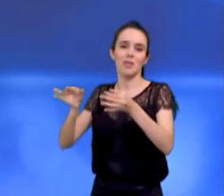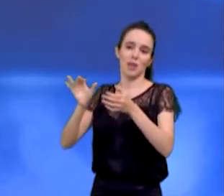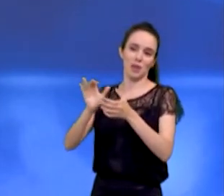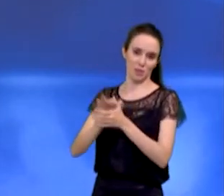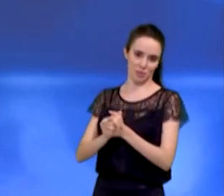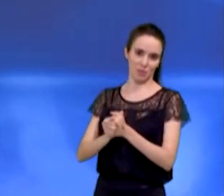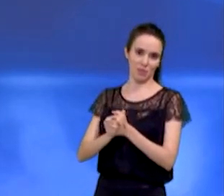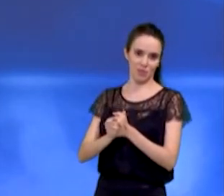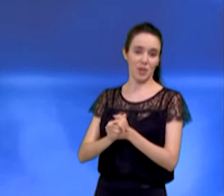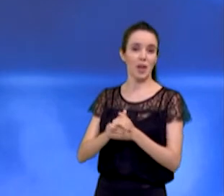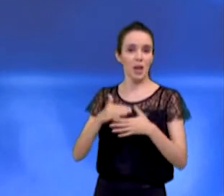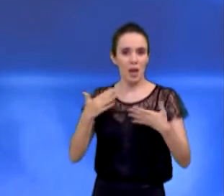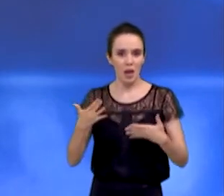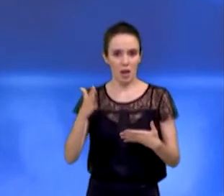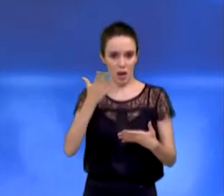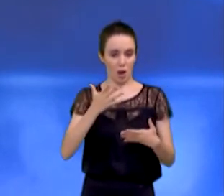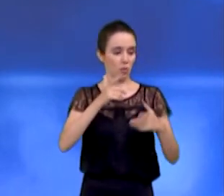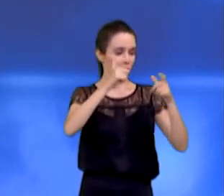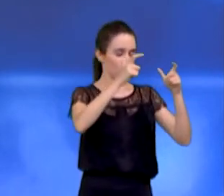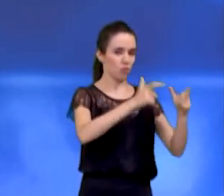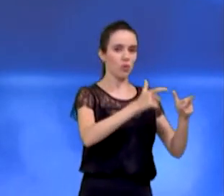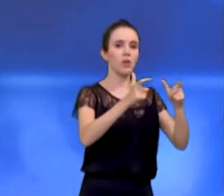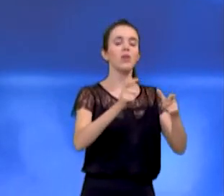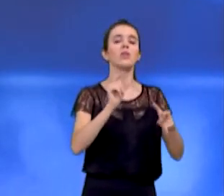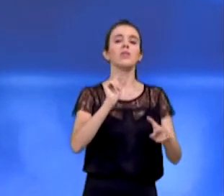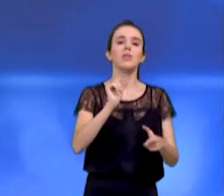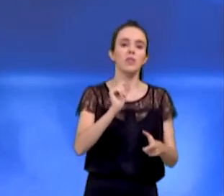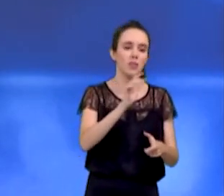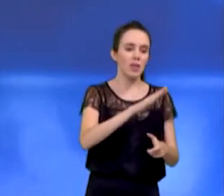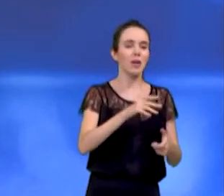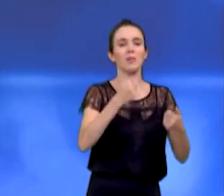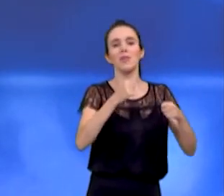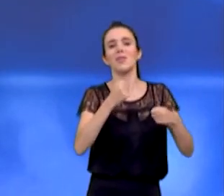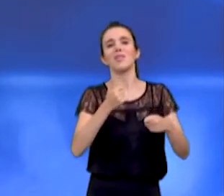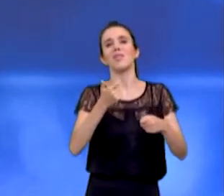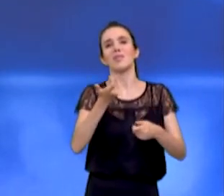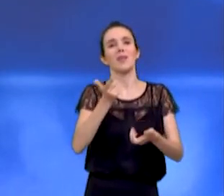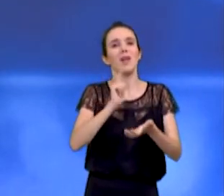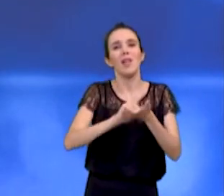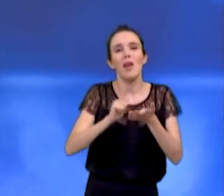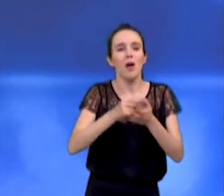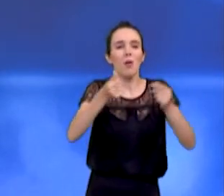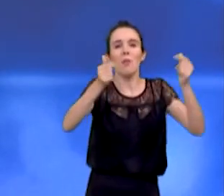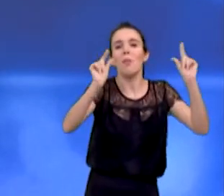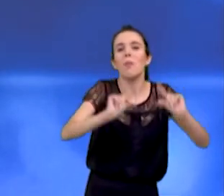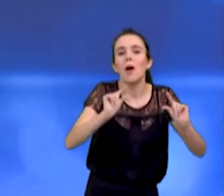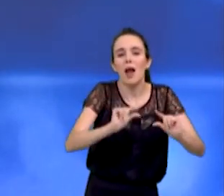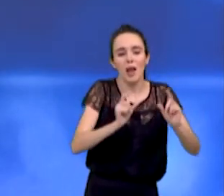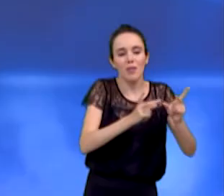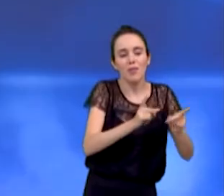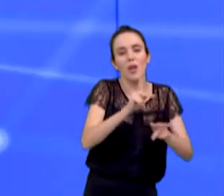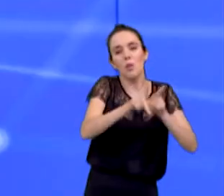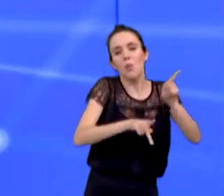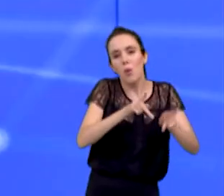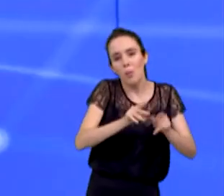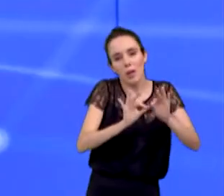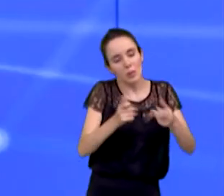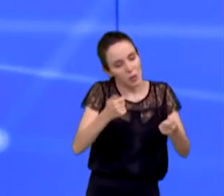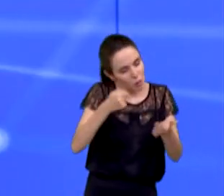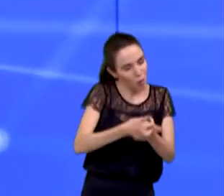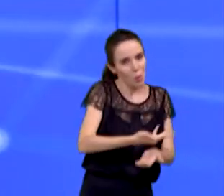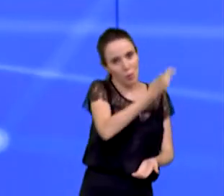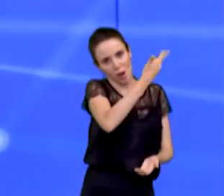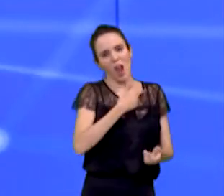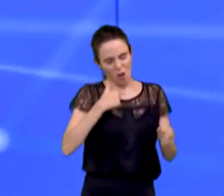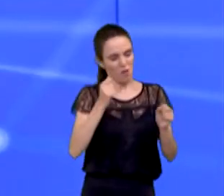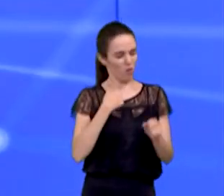criar armazéns para vender gêneros de primeira necessidade a preço de custo. Essa é uma importante iniciativa que vamos fazer. Muito